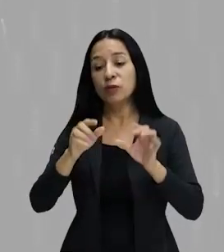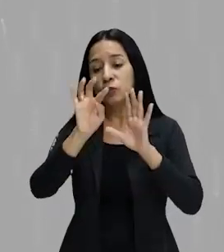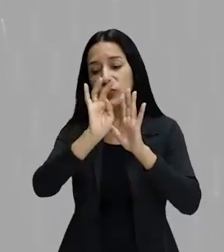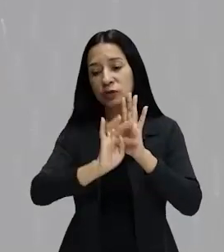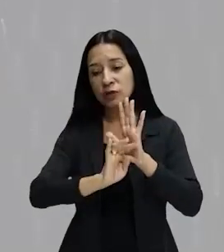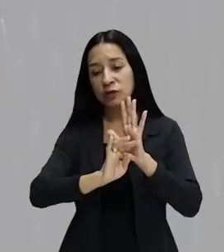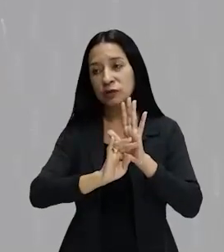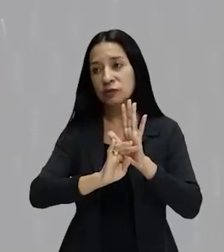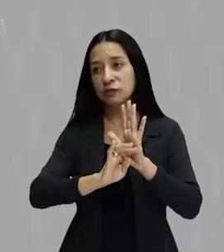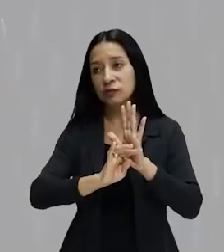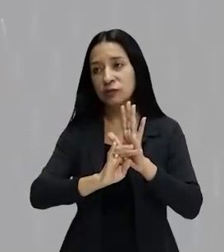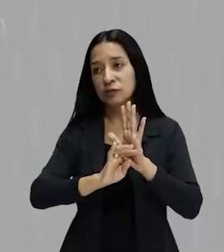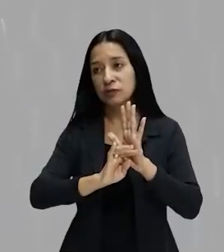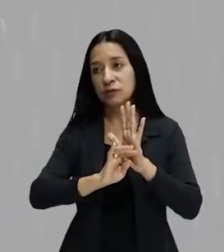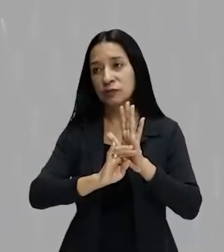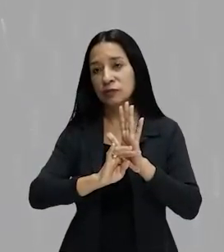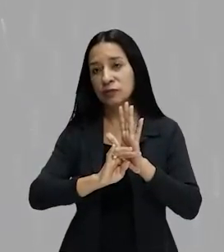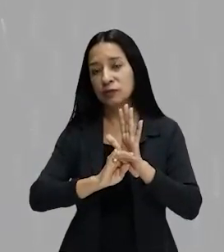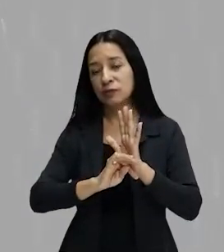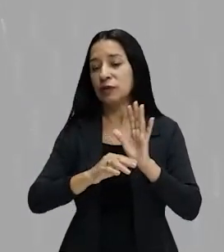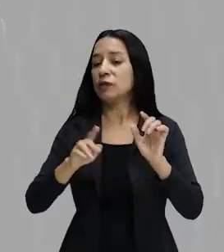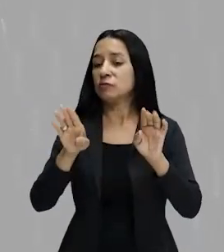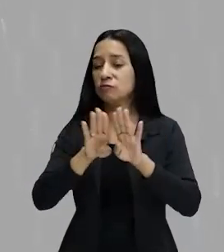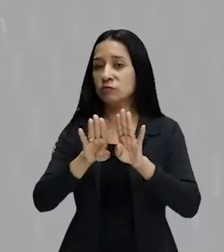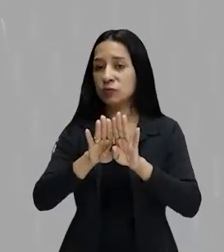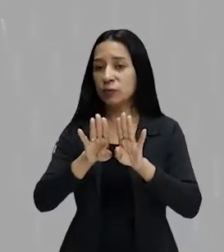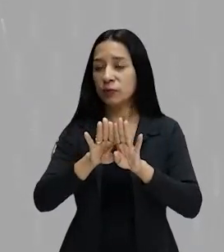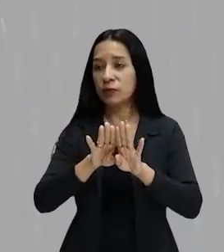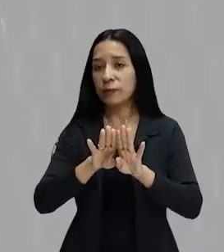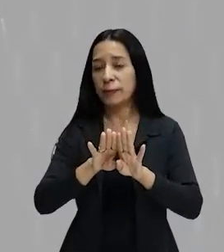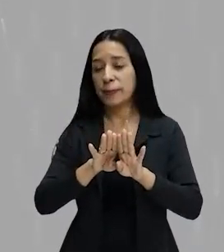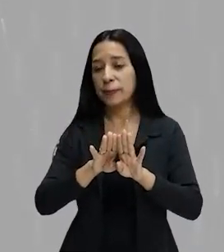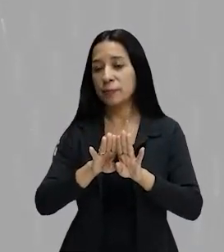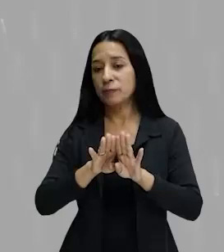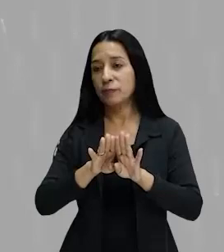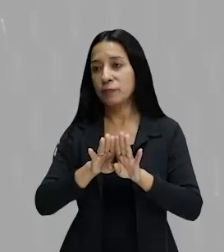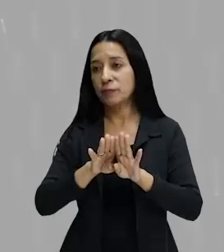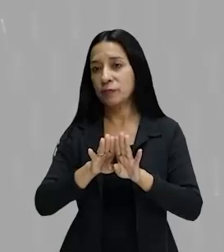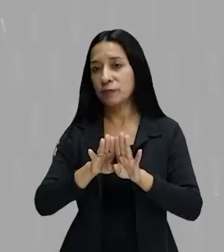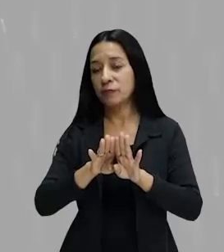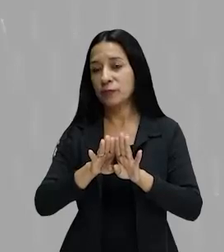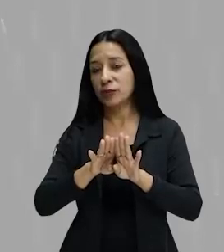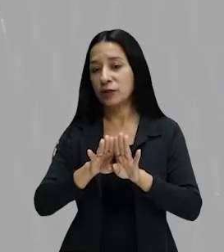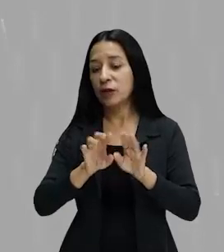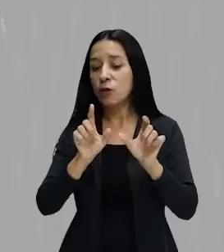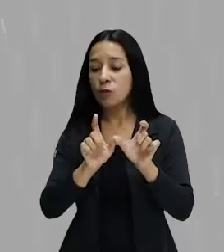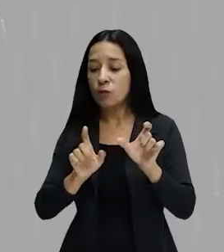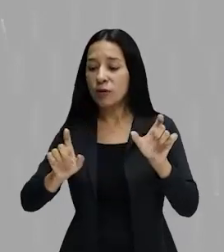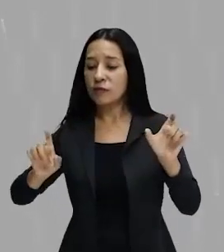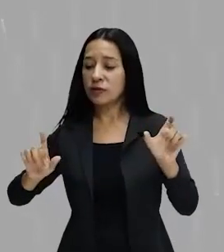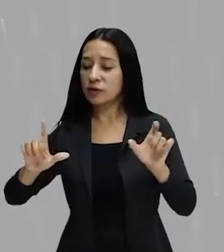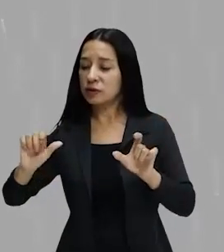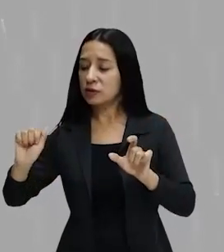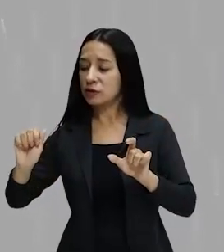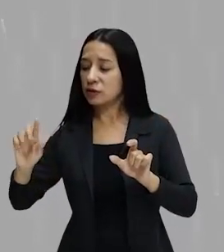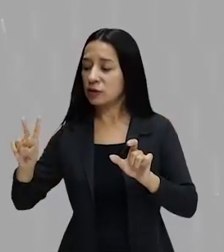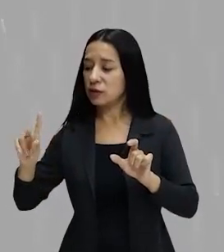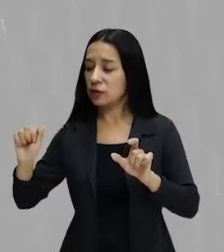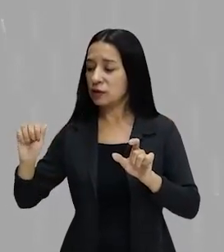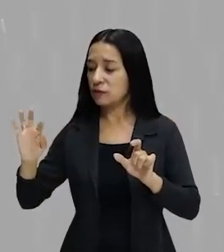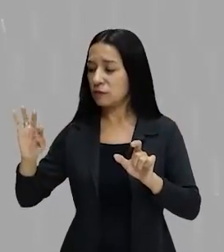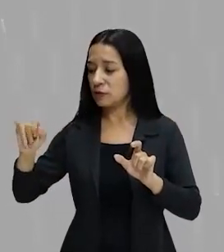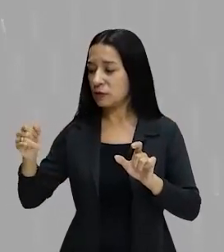presidenta da República, Dilma Rousseff, e também a operação que repercutiu muito no Brasil, que era a operação